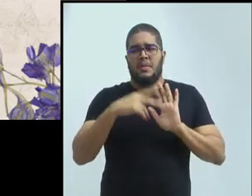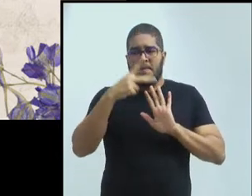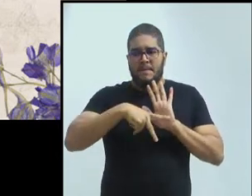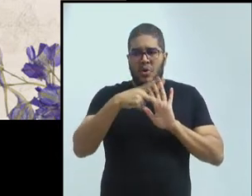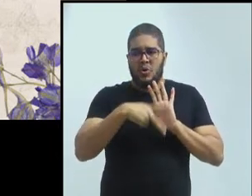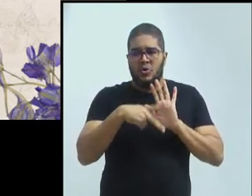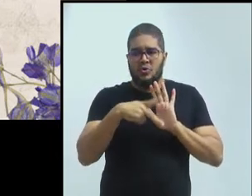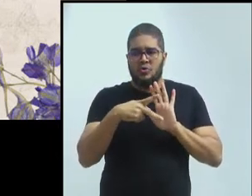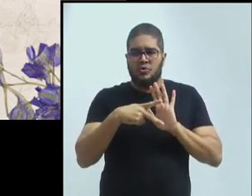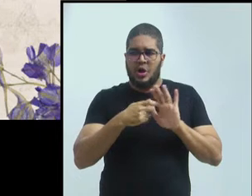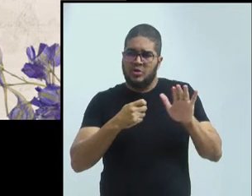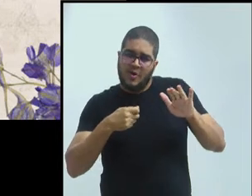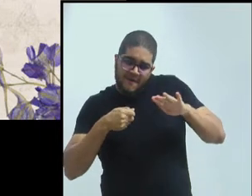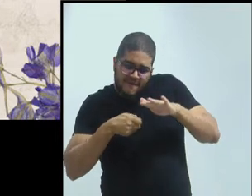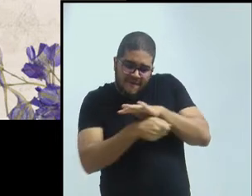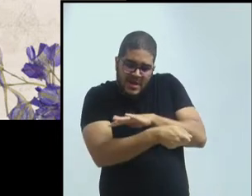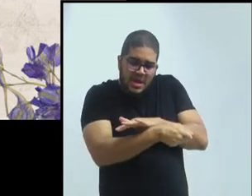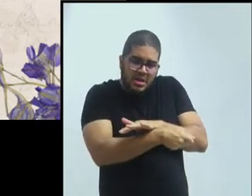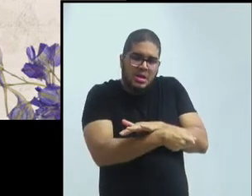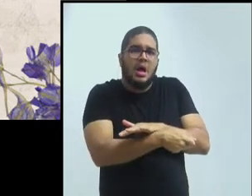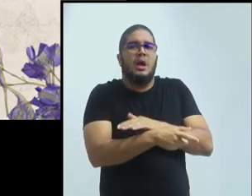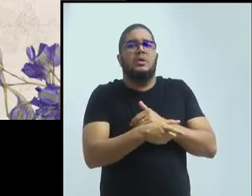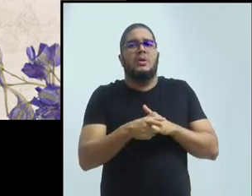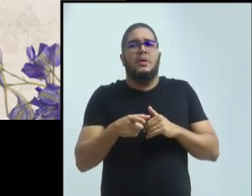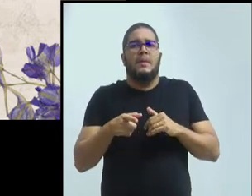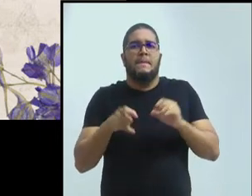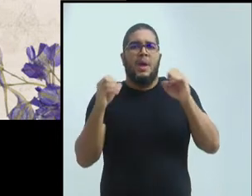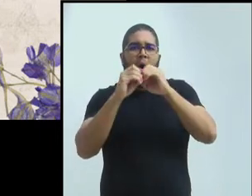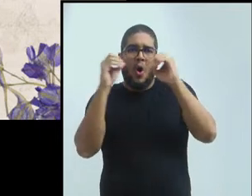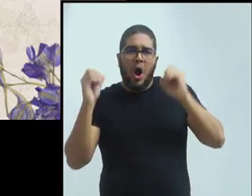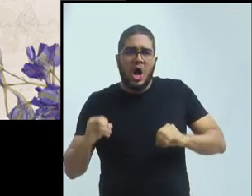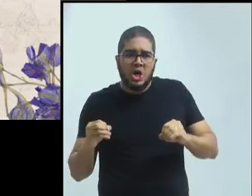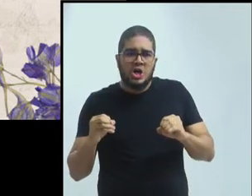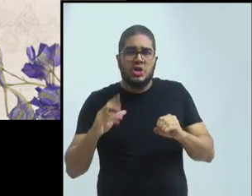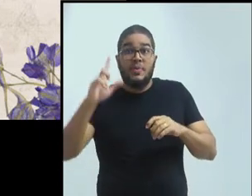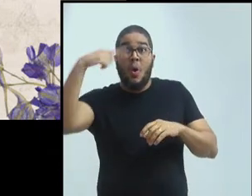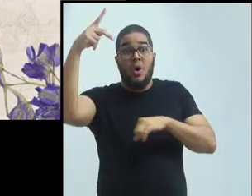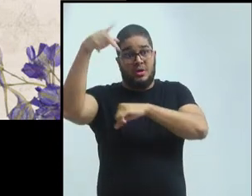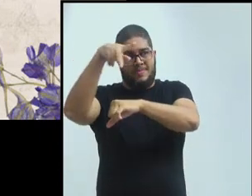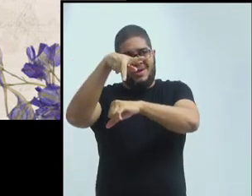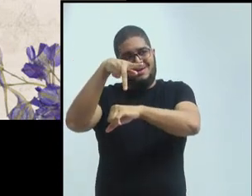organismos estrangeiros. É fácil? Não é fácil.